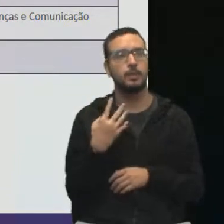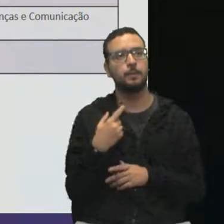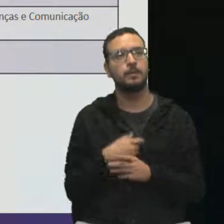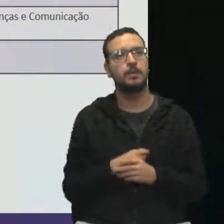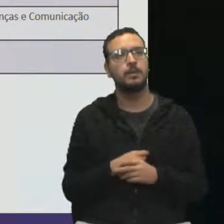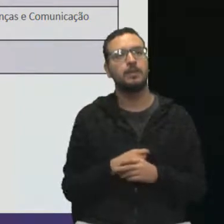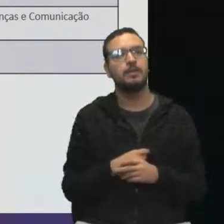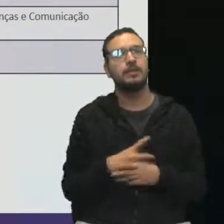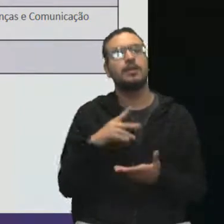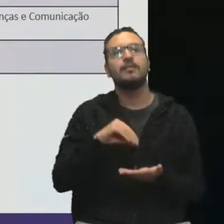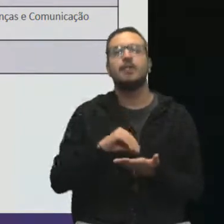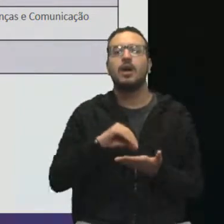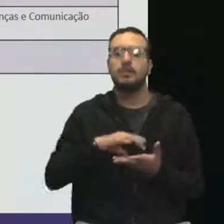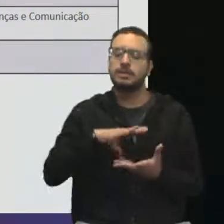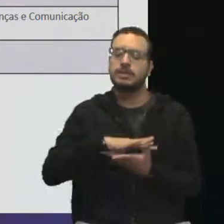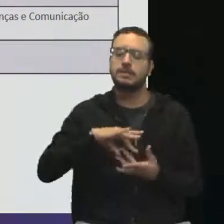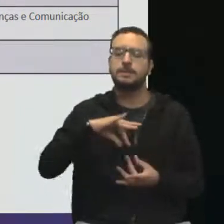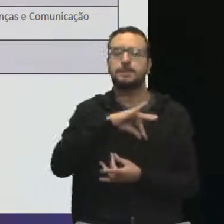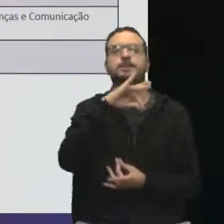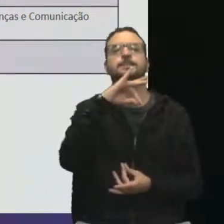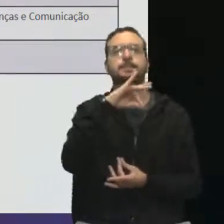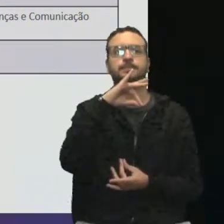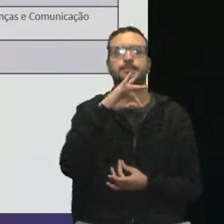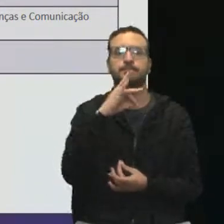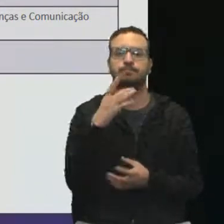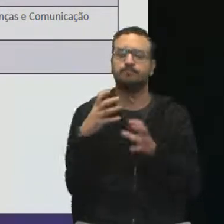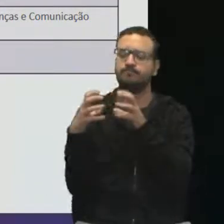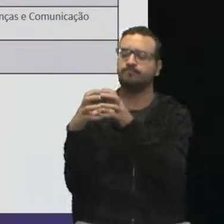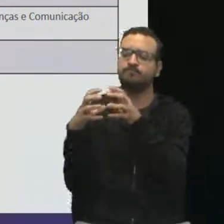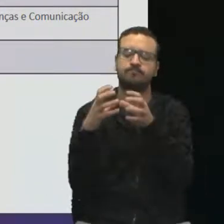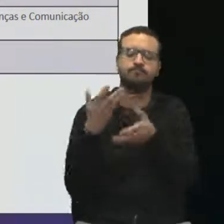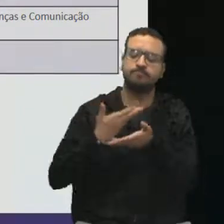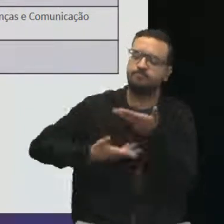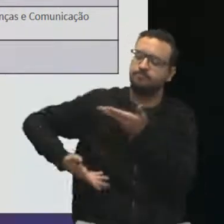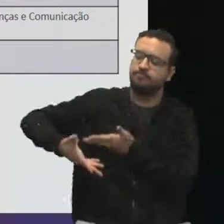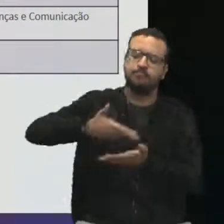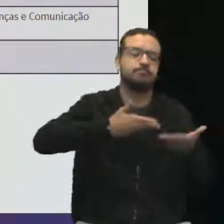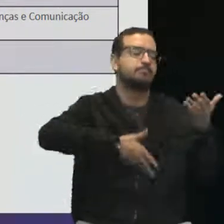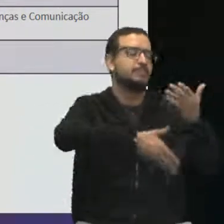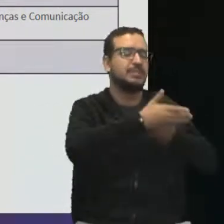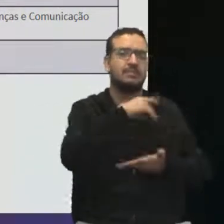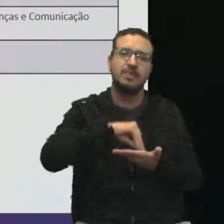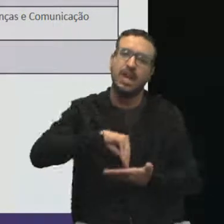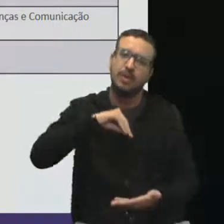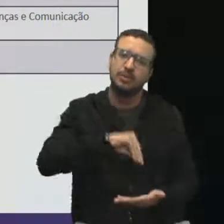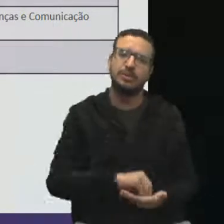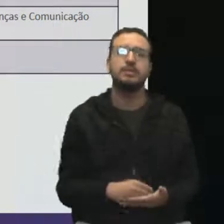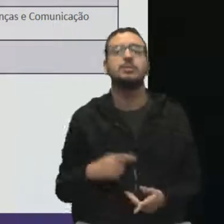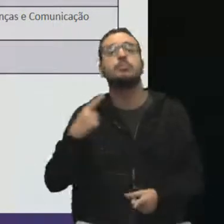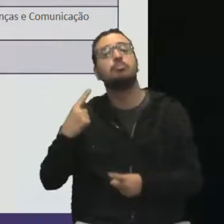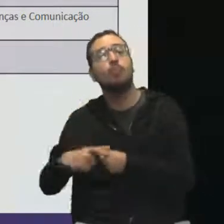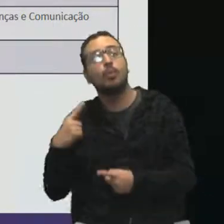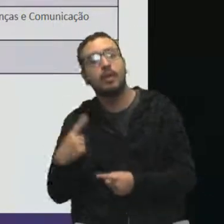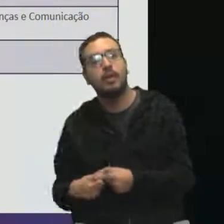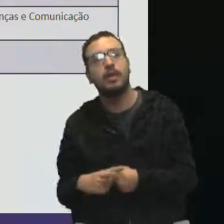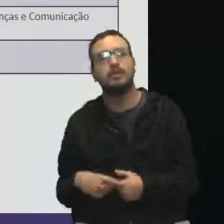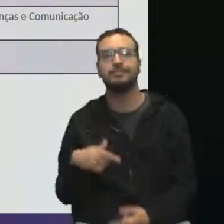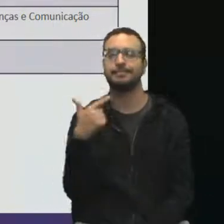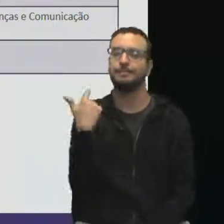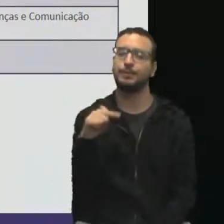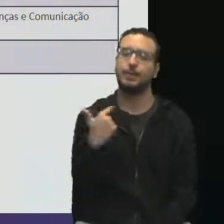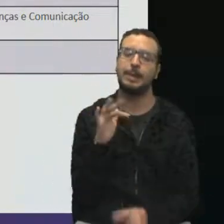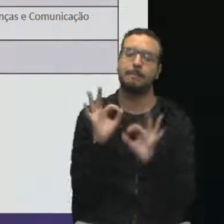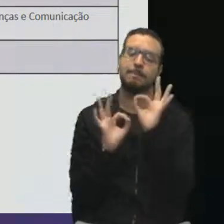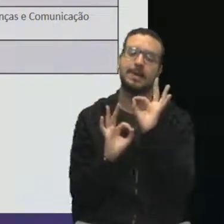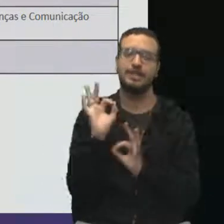Falta de espírito de equipe. Por que as pessoas não estão trabalhando como um time? Porque não foi planejado isso.